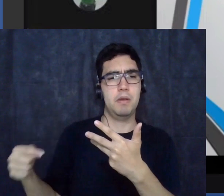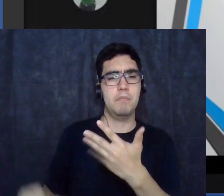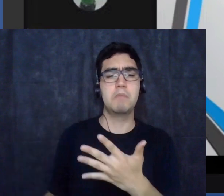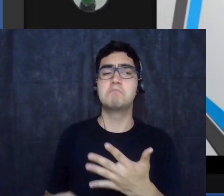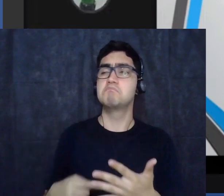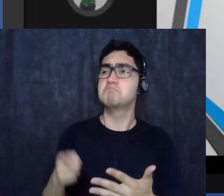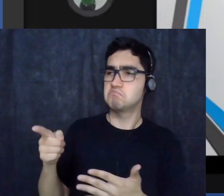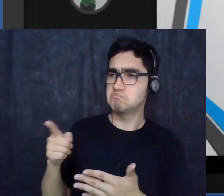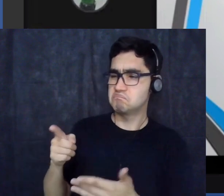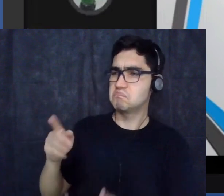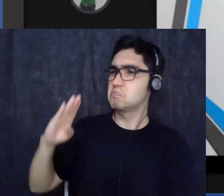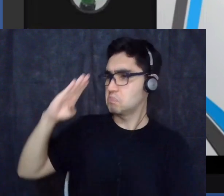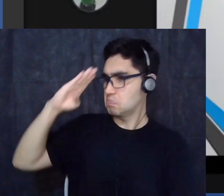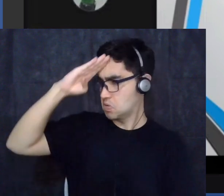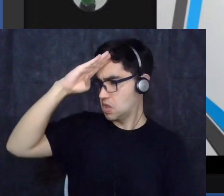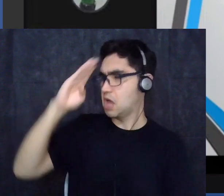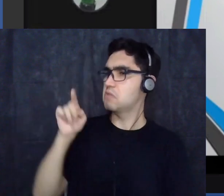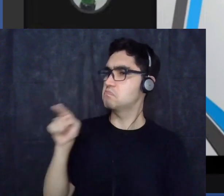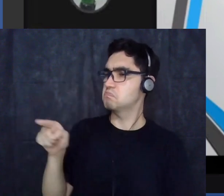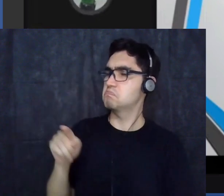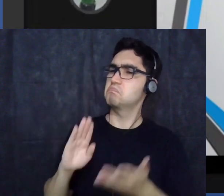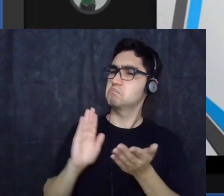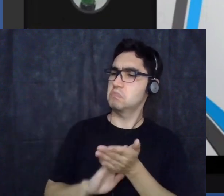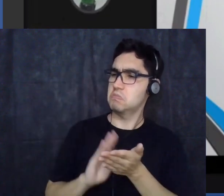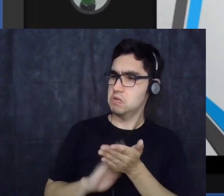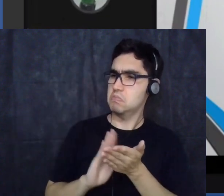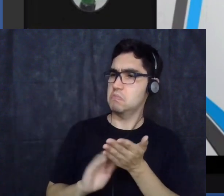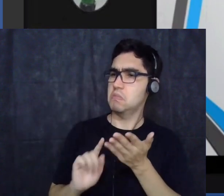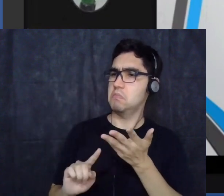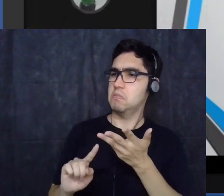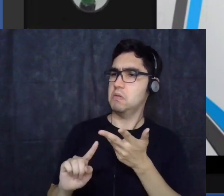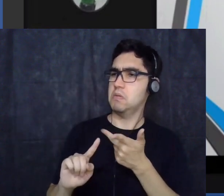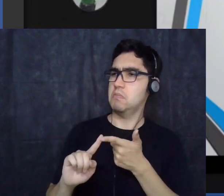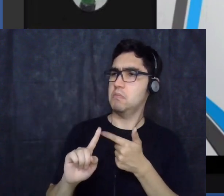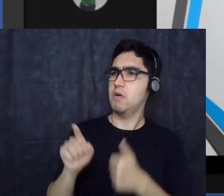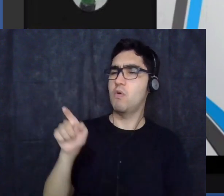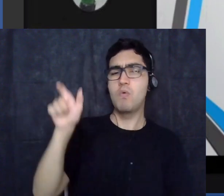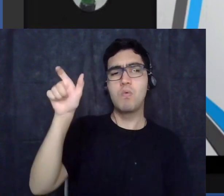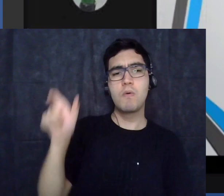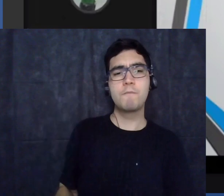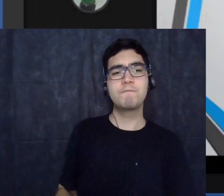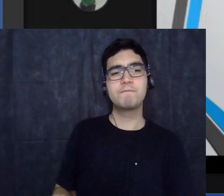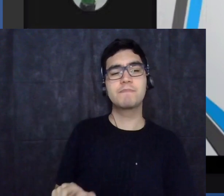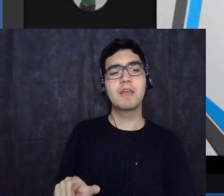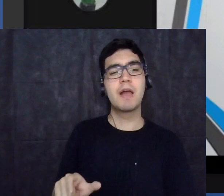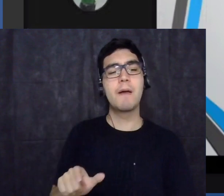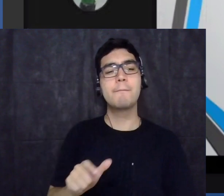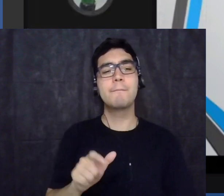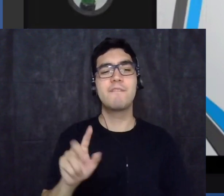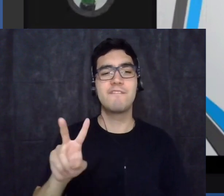usando o termo de virilidade masculina não